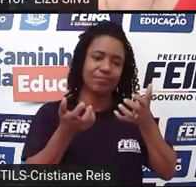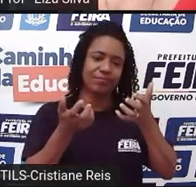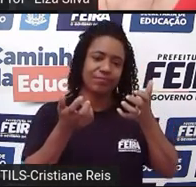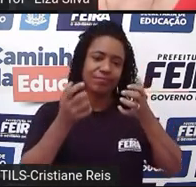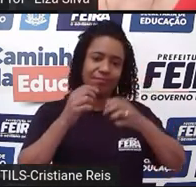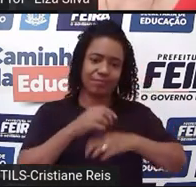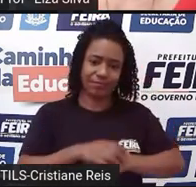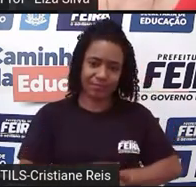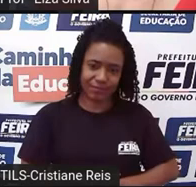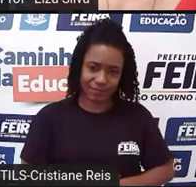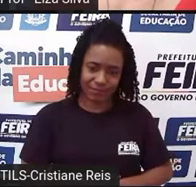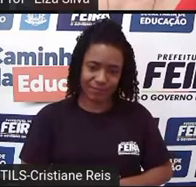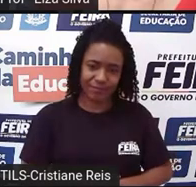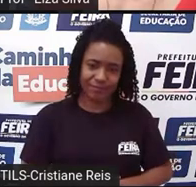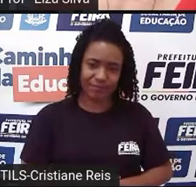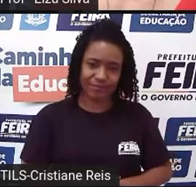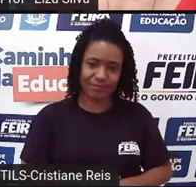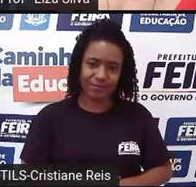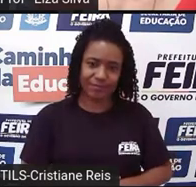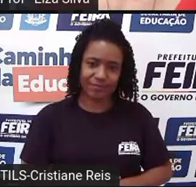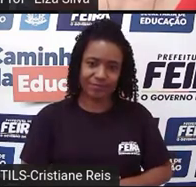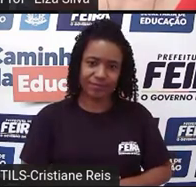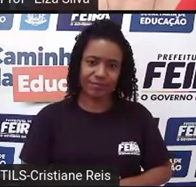Next one. one.